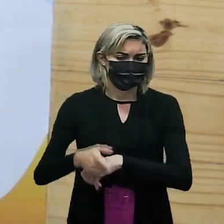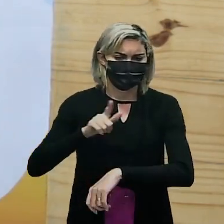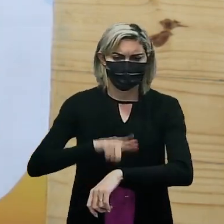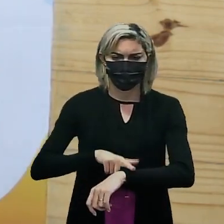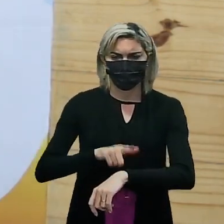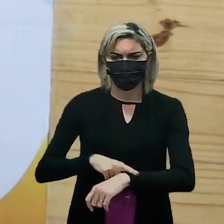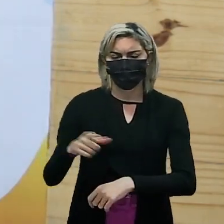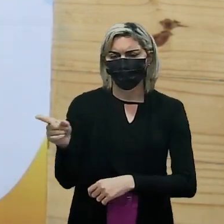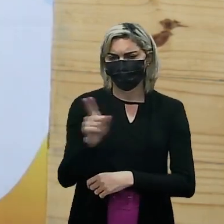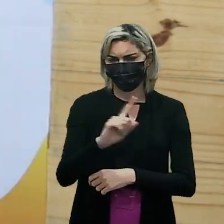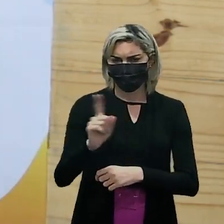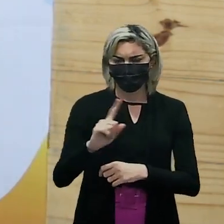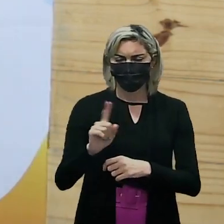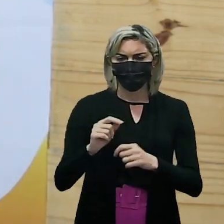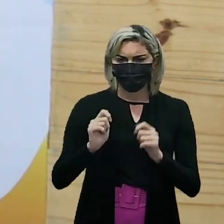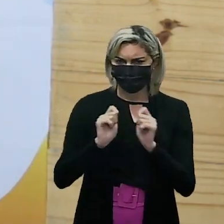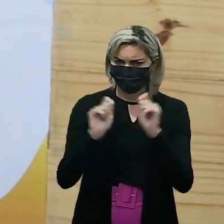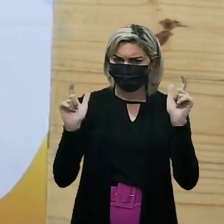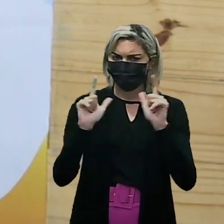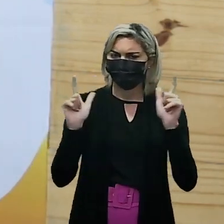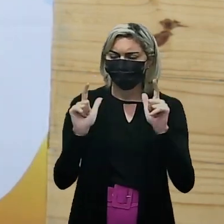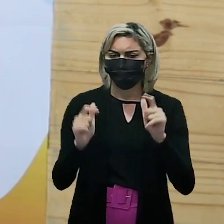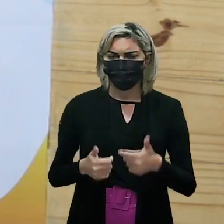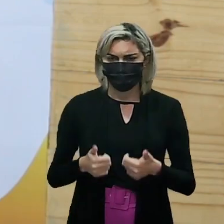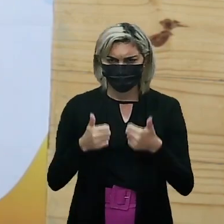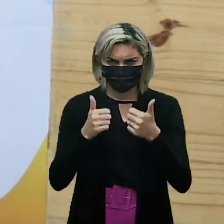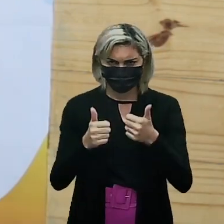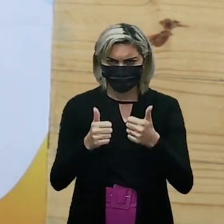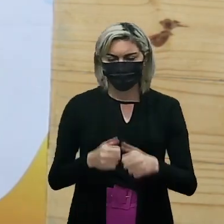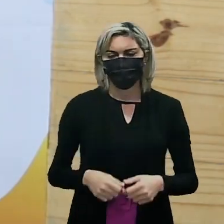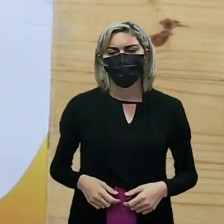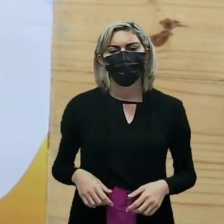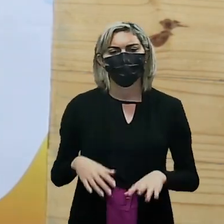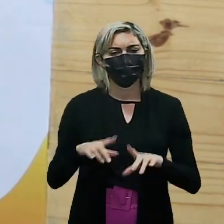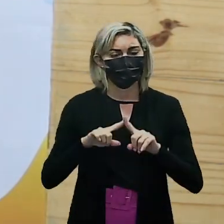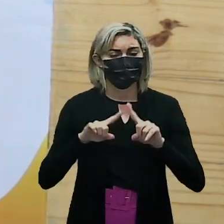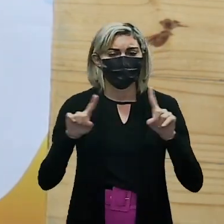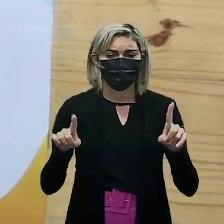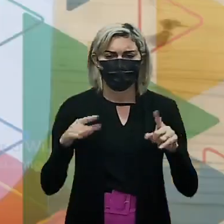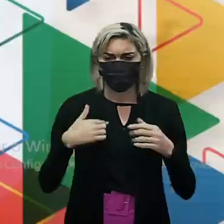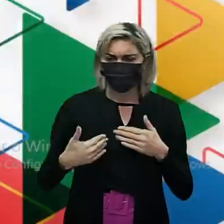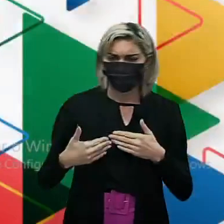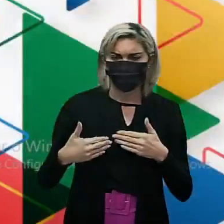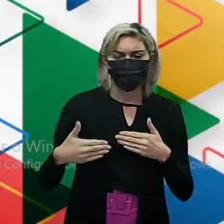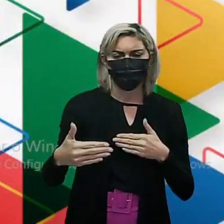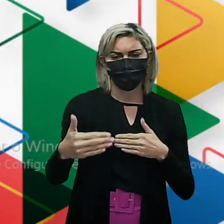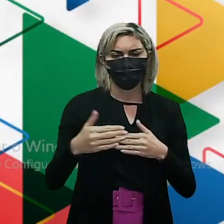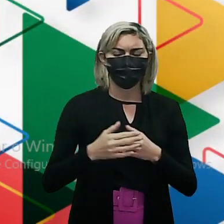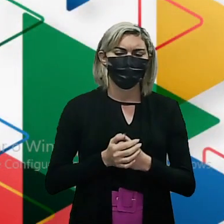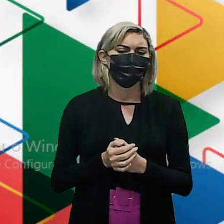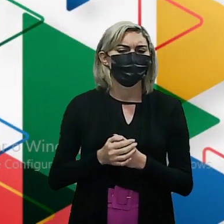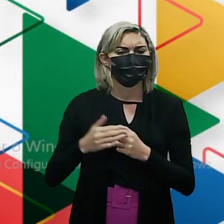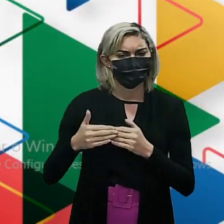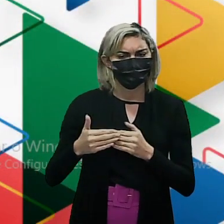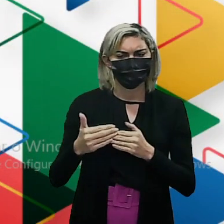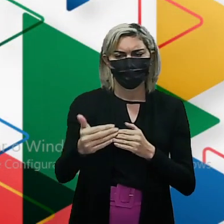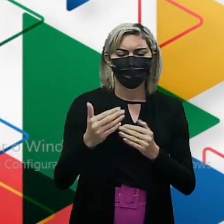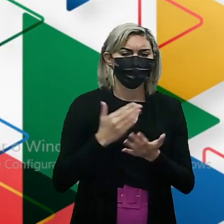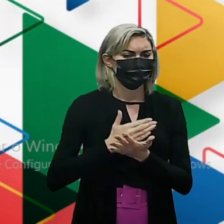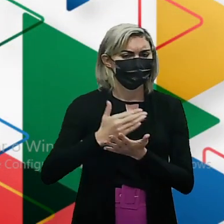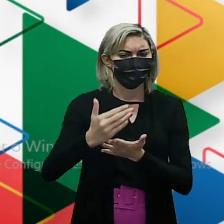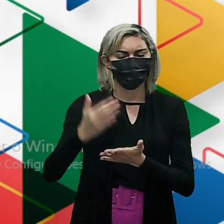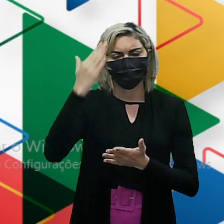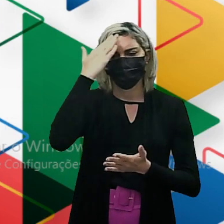Não perde tempo E fica ligadinho Show de bola? Mas vamos lá então Vamos iniciar aqui